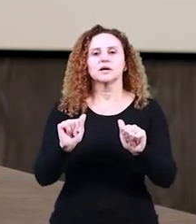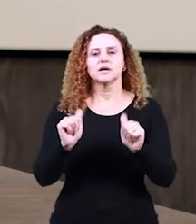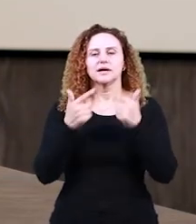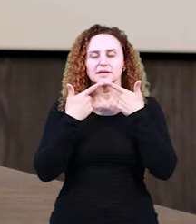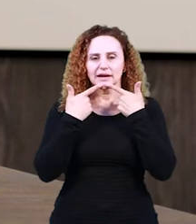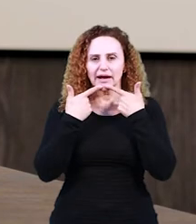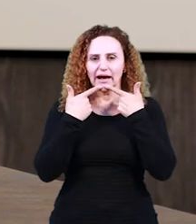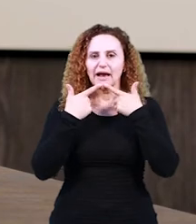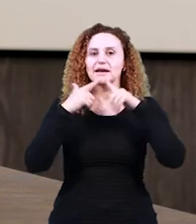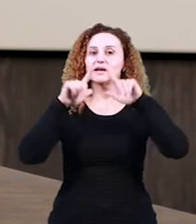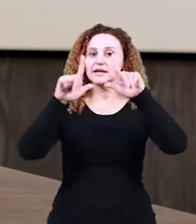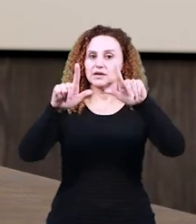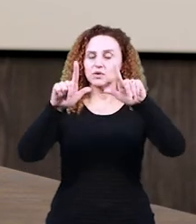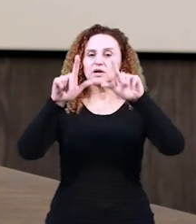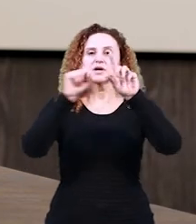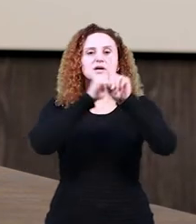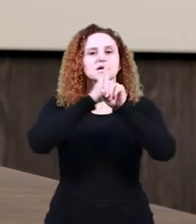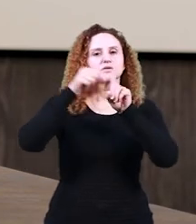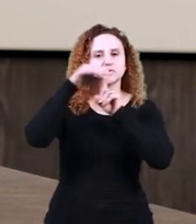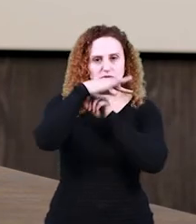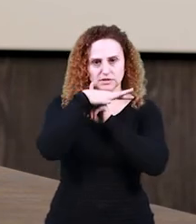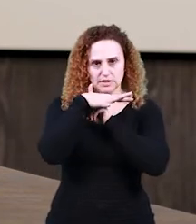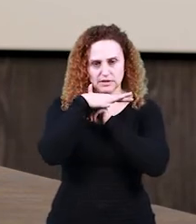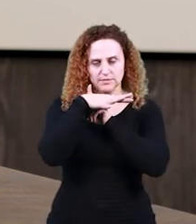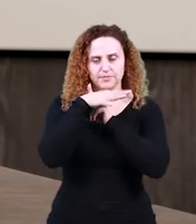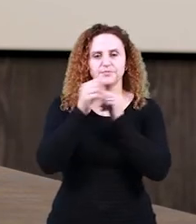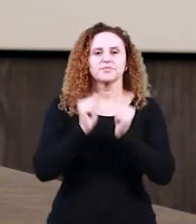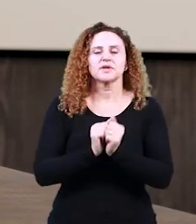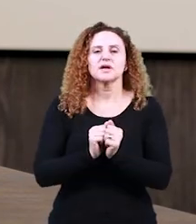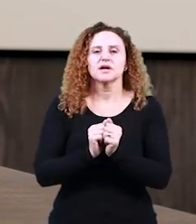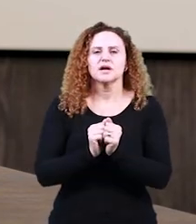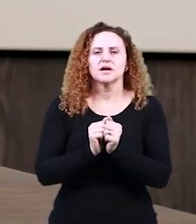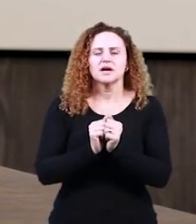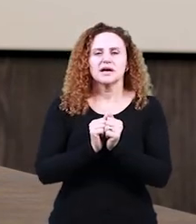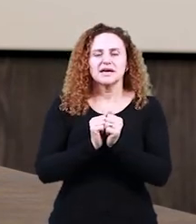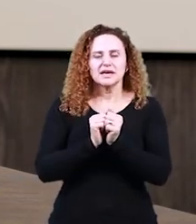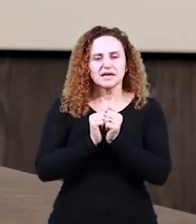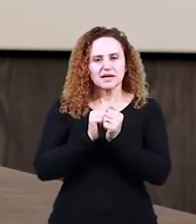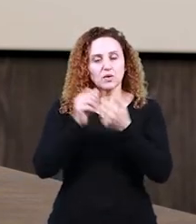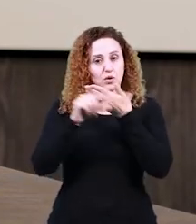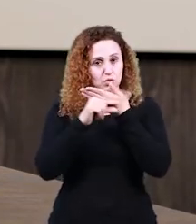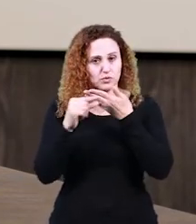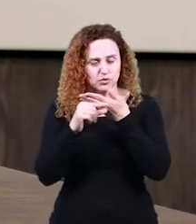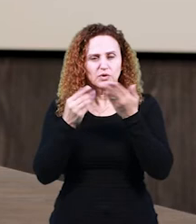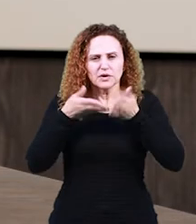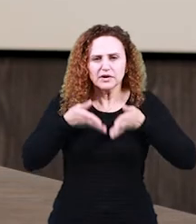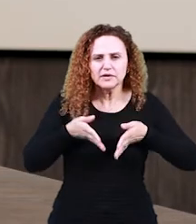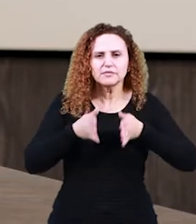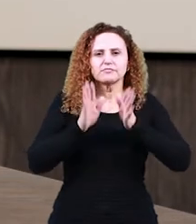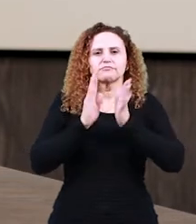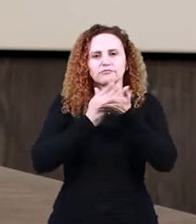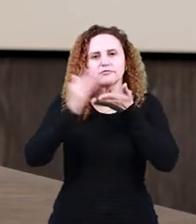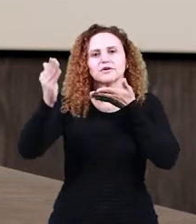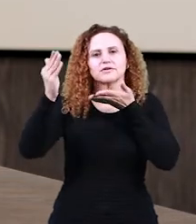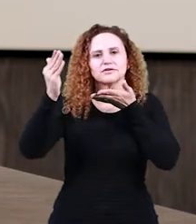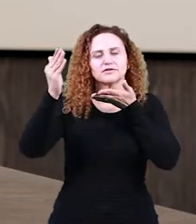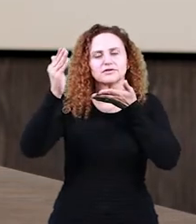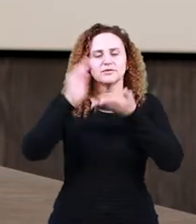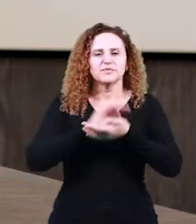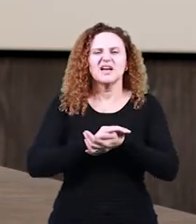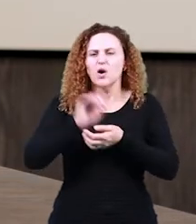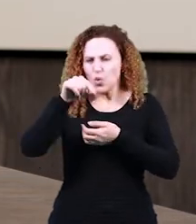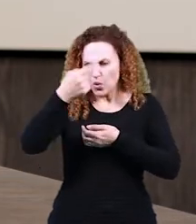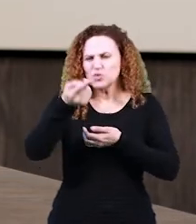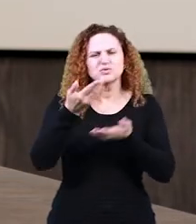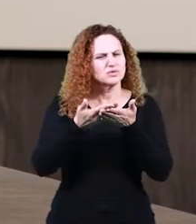Antes do Labov, que é o fundador da sociolinguística variacionista, outros estudiosos já